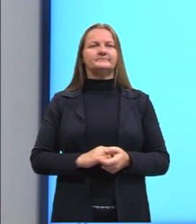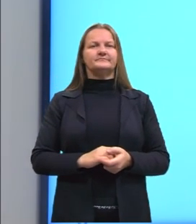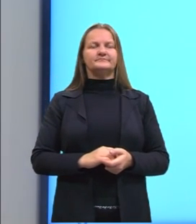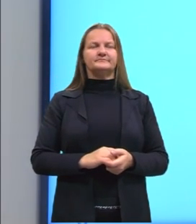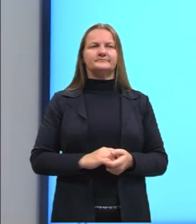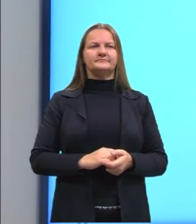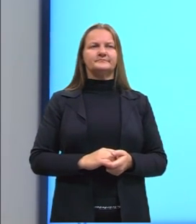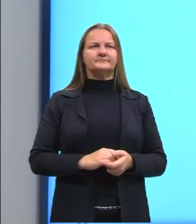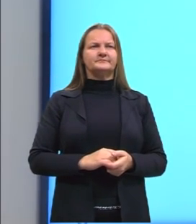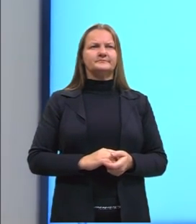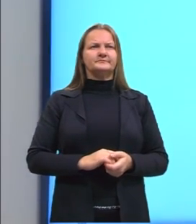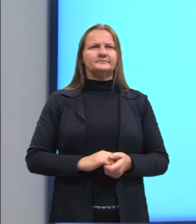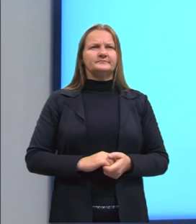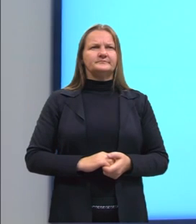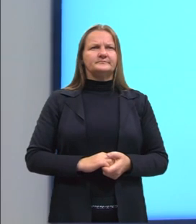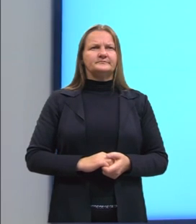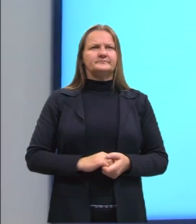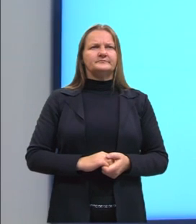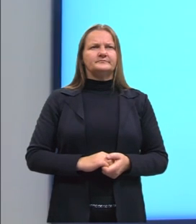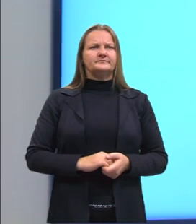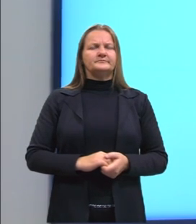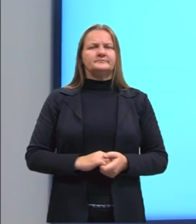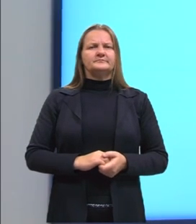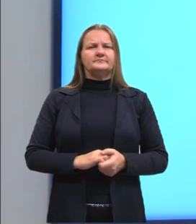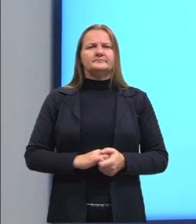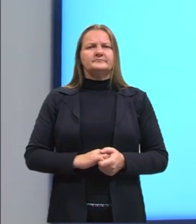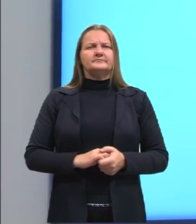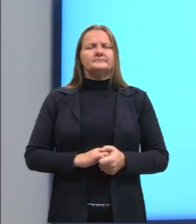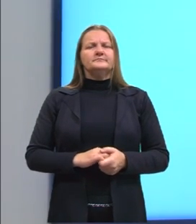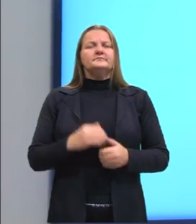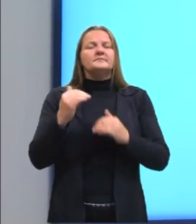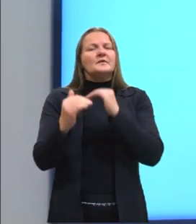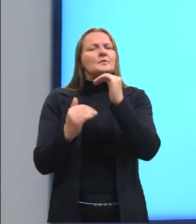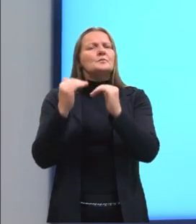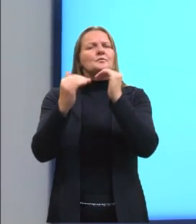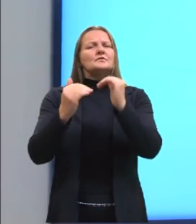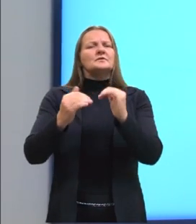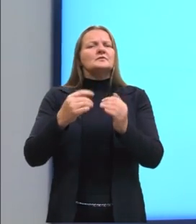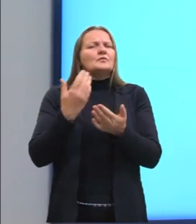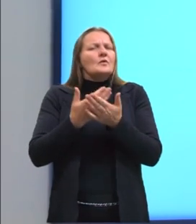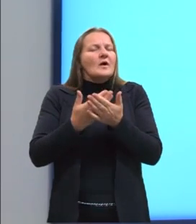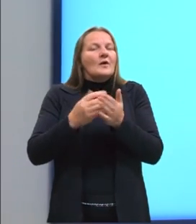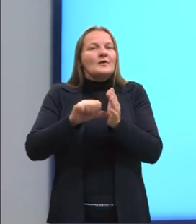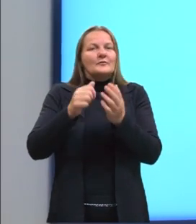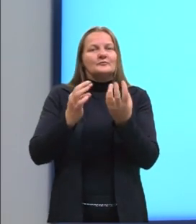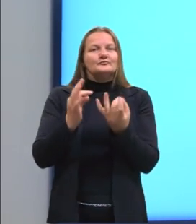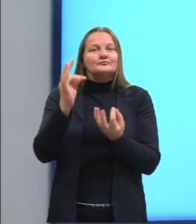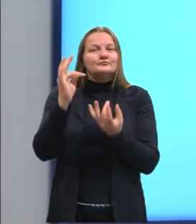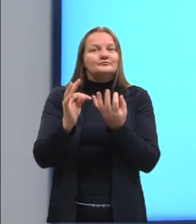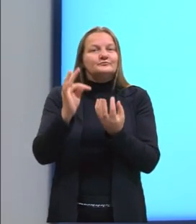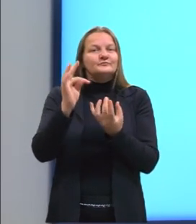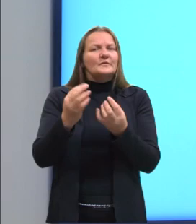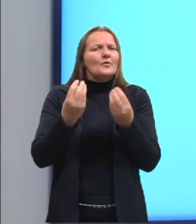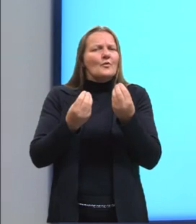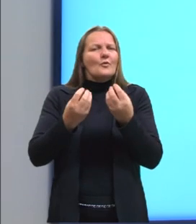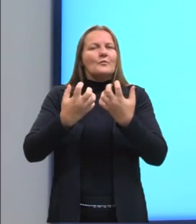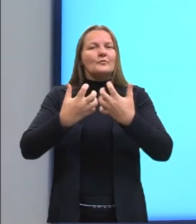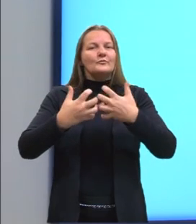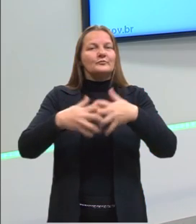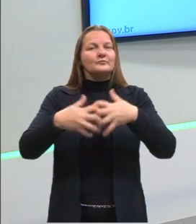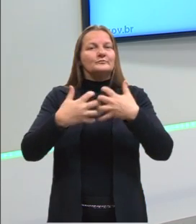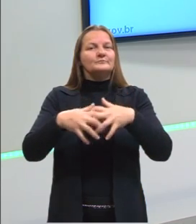Bom, um pouco sobre os processos. Que a gente falou lá na nossa primeira aula de termodinâmica, a questão de um processo ser